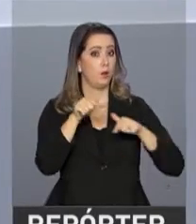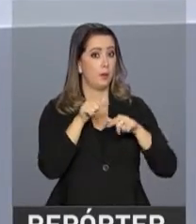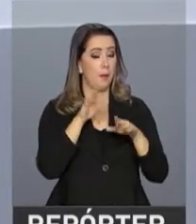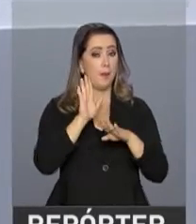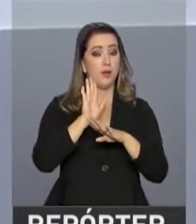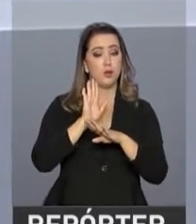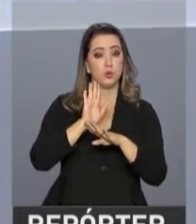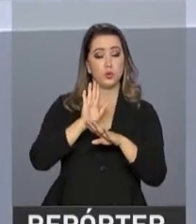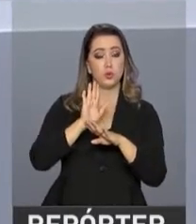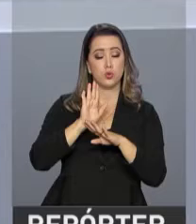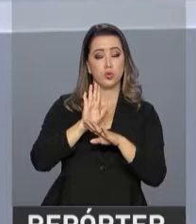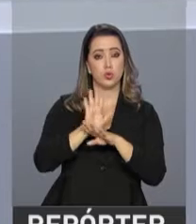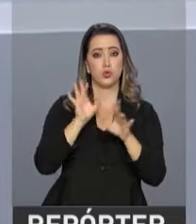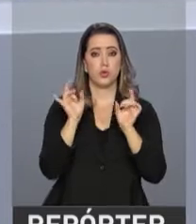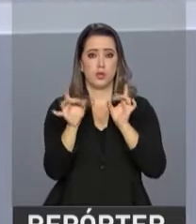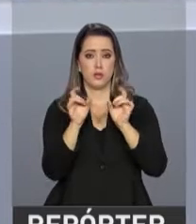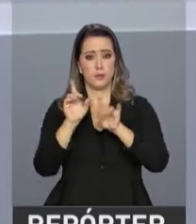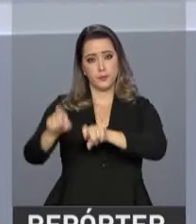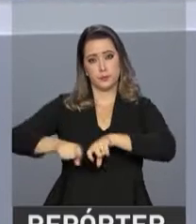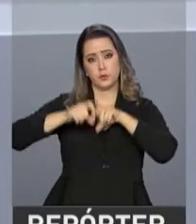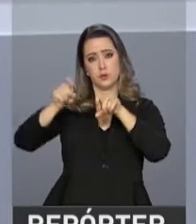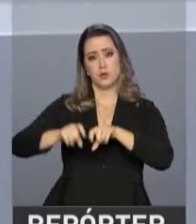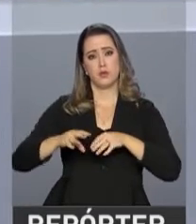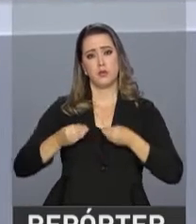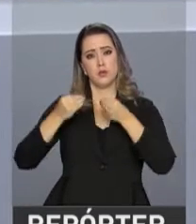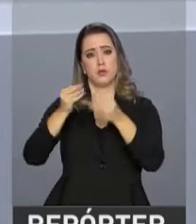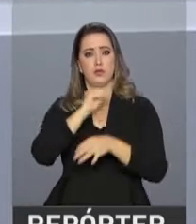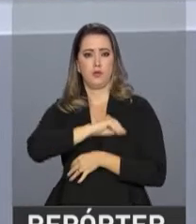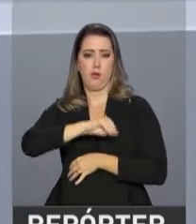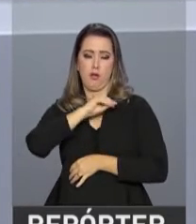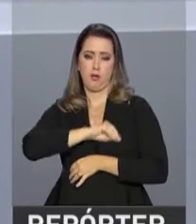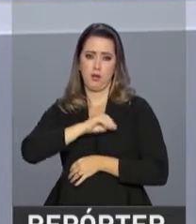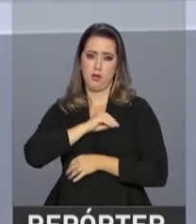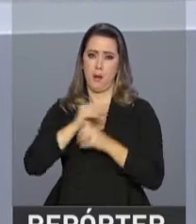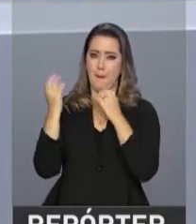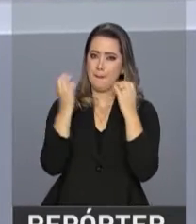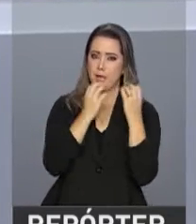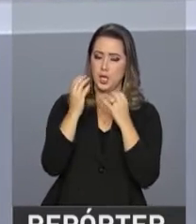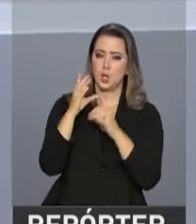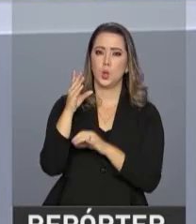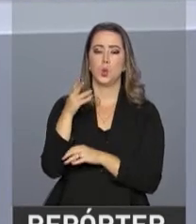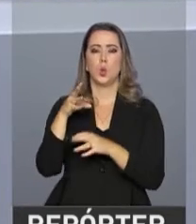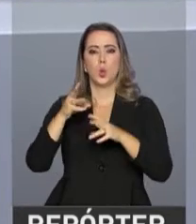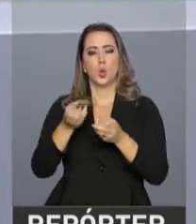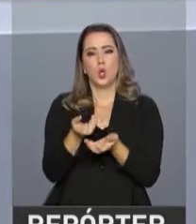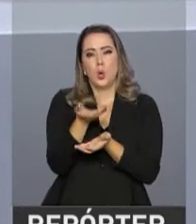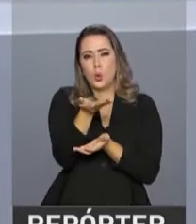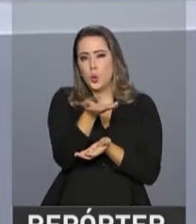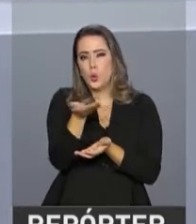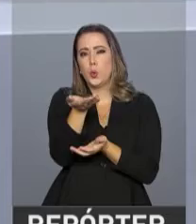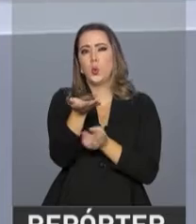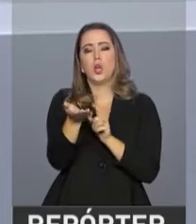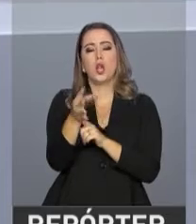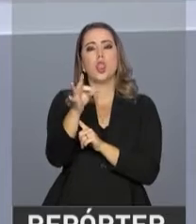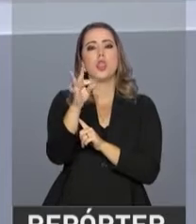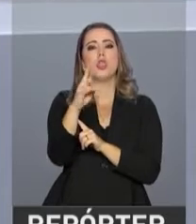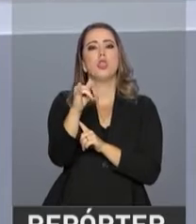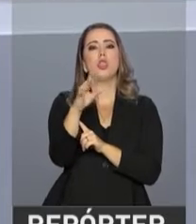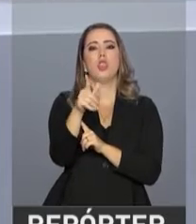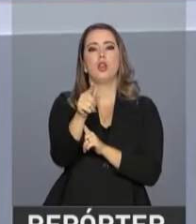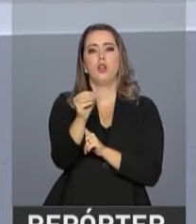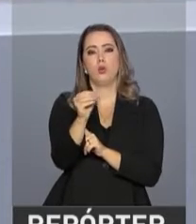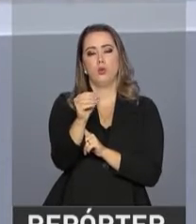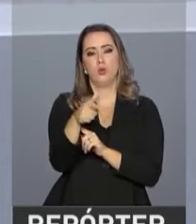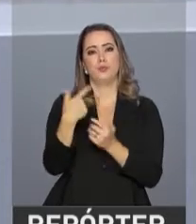de apoio à venda de produtos agrícolas garantiram renda a produtores de milho e trigo afetados pela queda na cotação dos produtos em